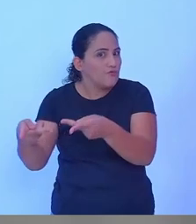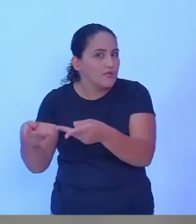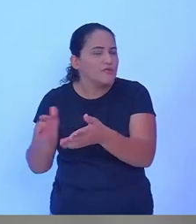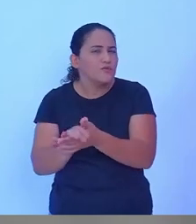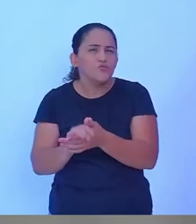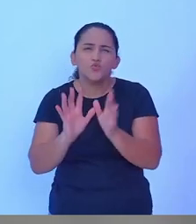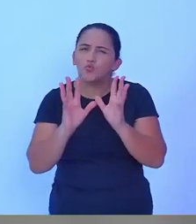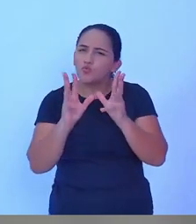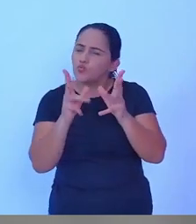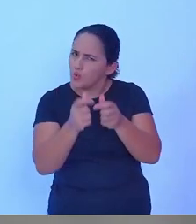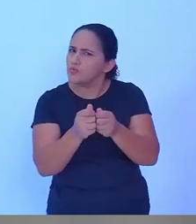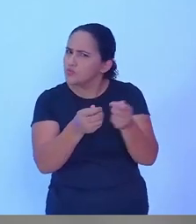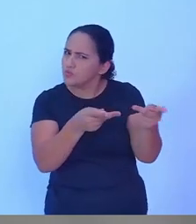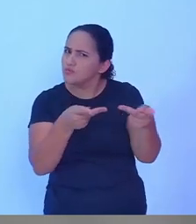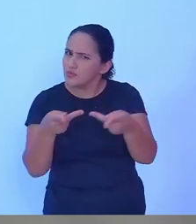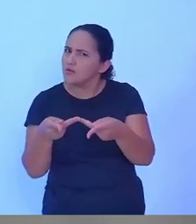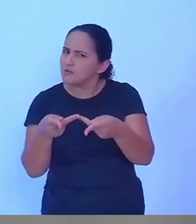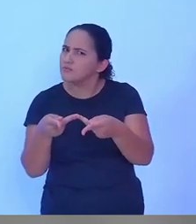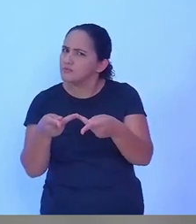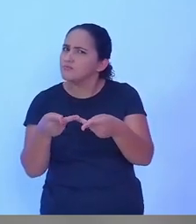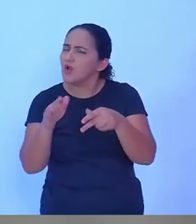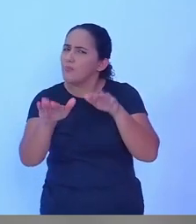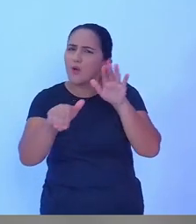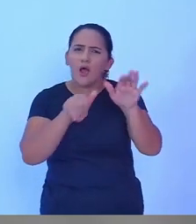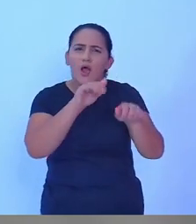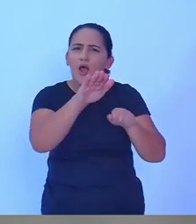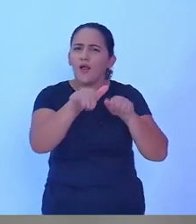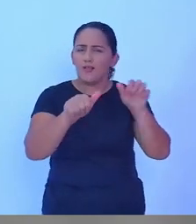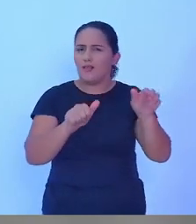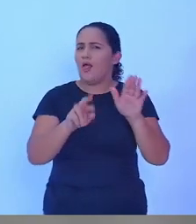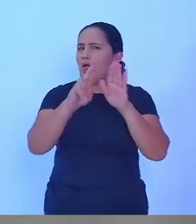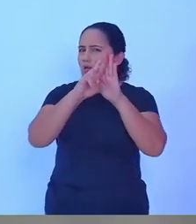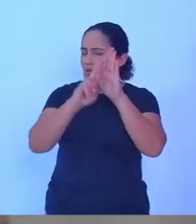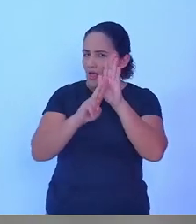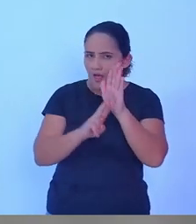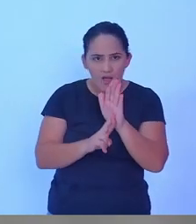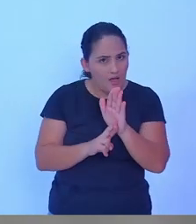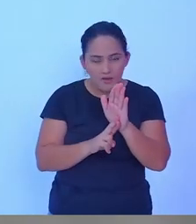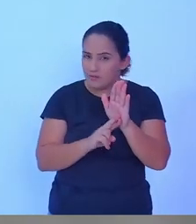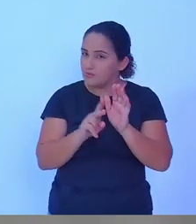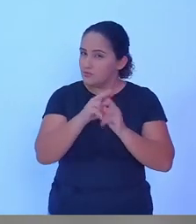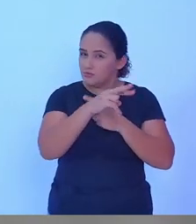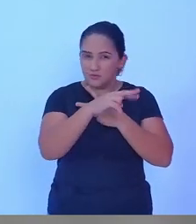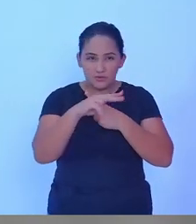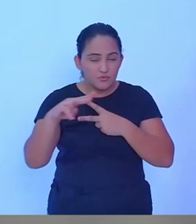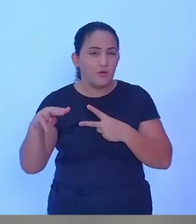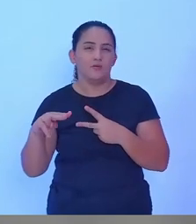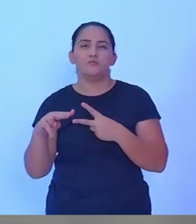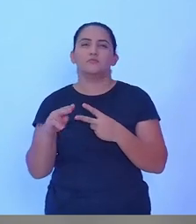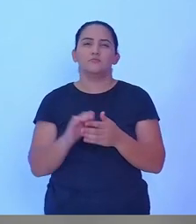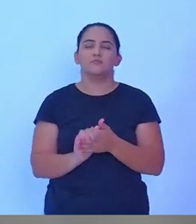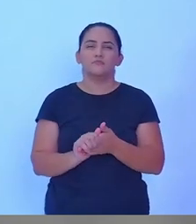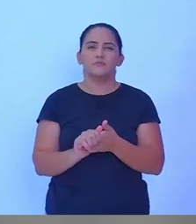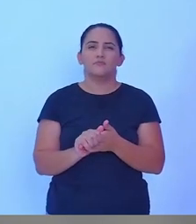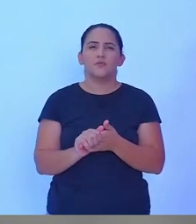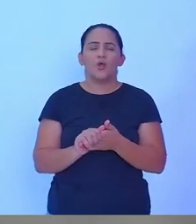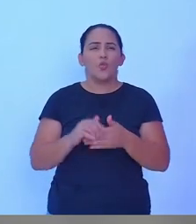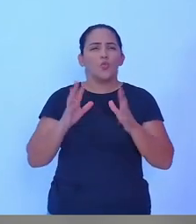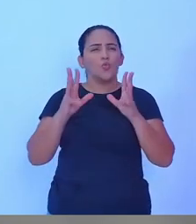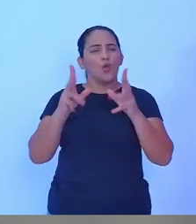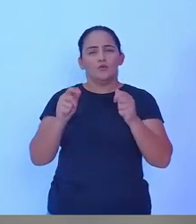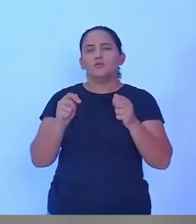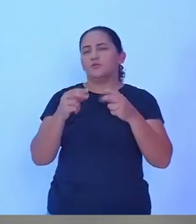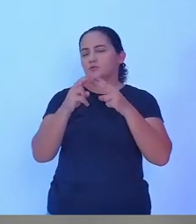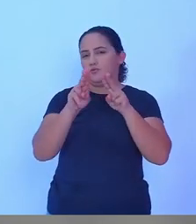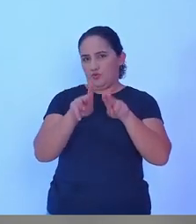eles foram convidados da mesma forma, com as mesmas regras que foram distribuídas para todas da mesma forma.